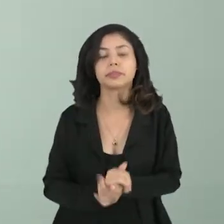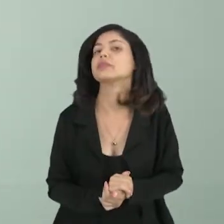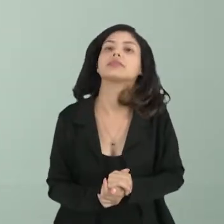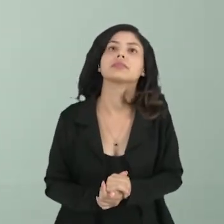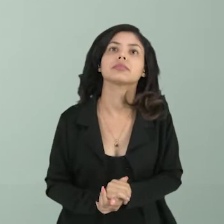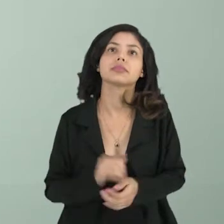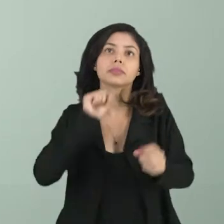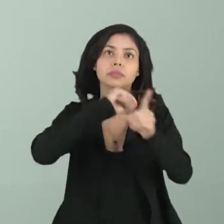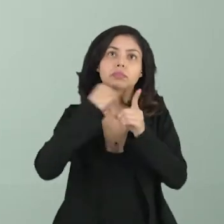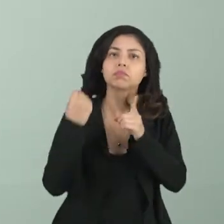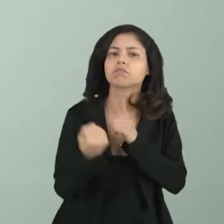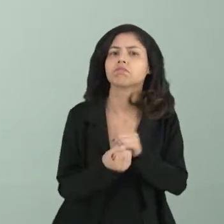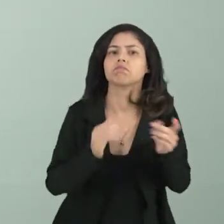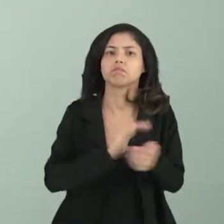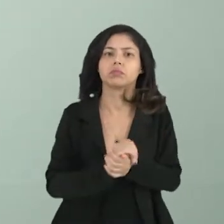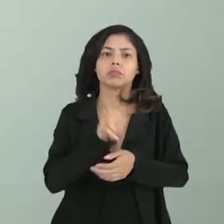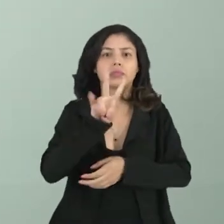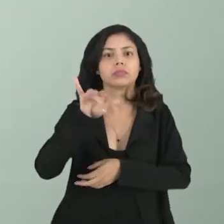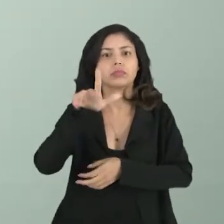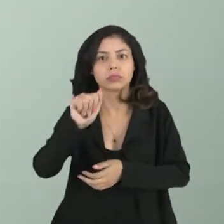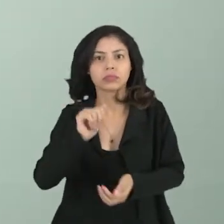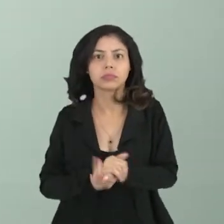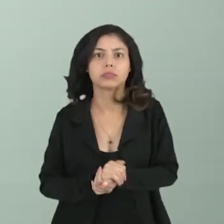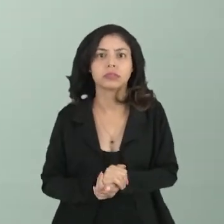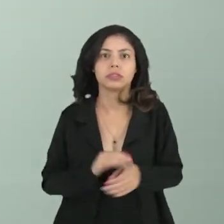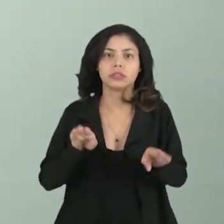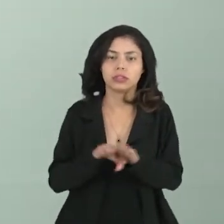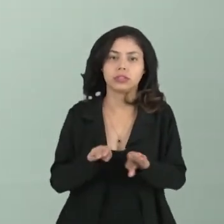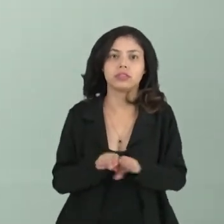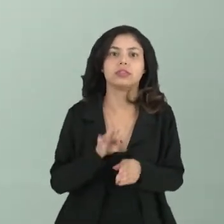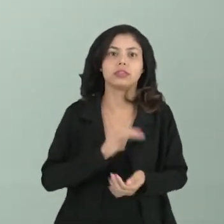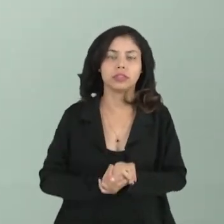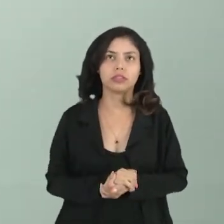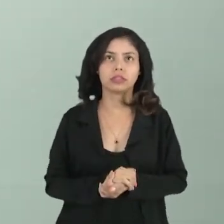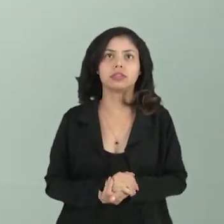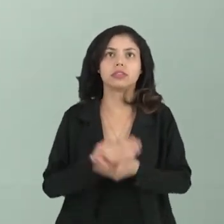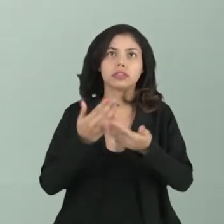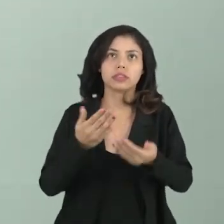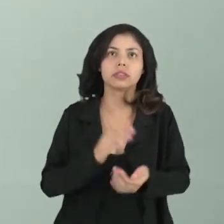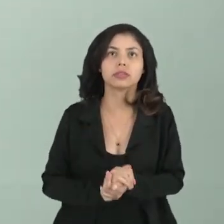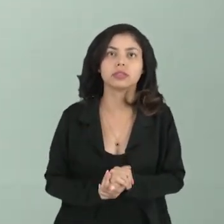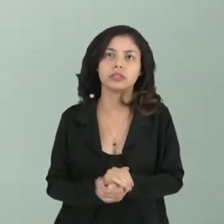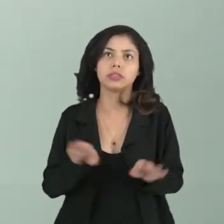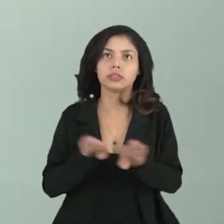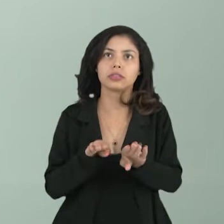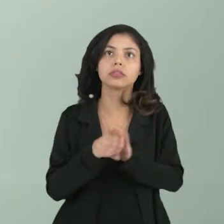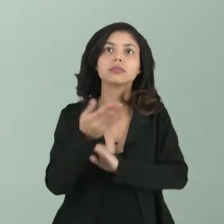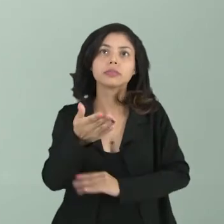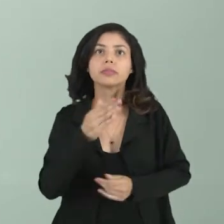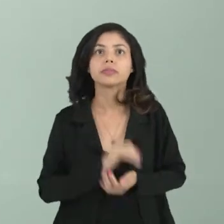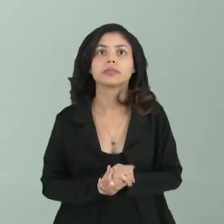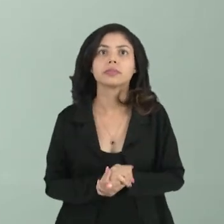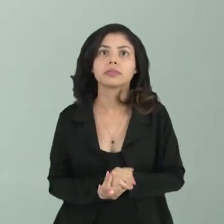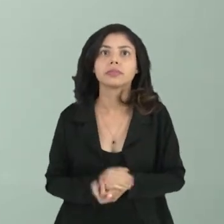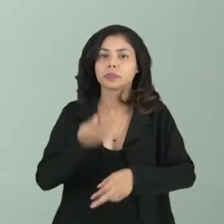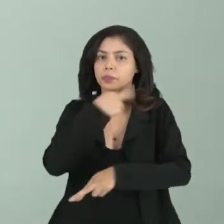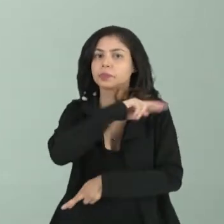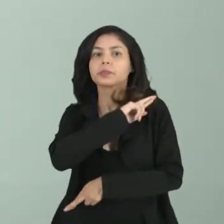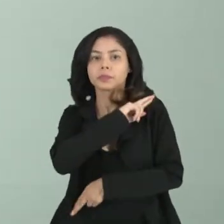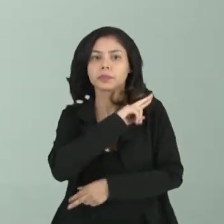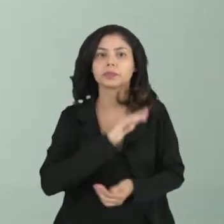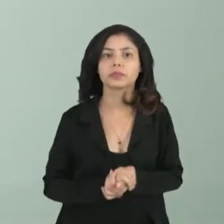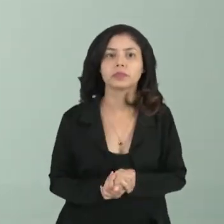cidades e das vilas, né? A gente vai ter a figura do rei, que é alguém responsável por fazer essa direção, responsável também